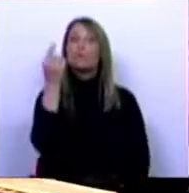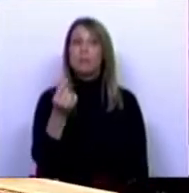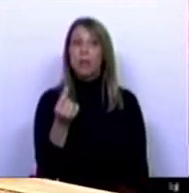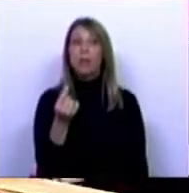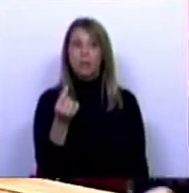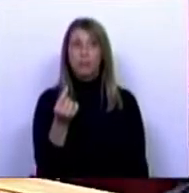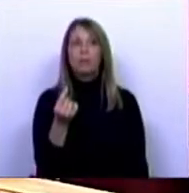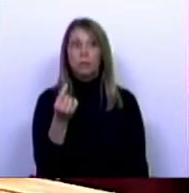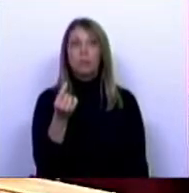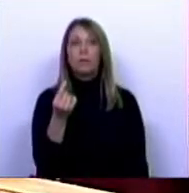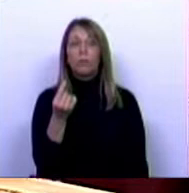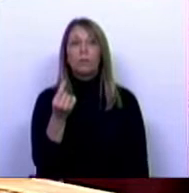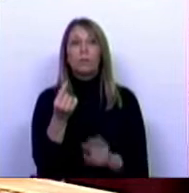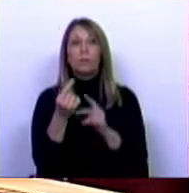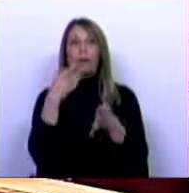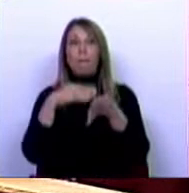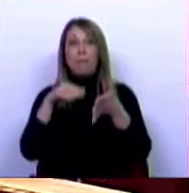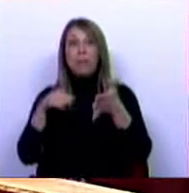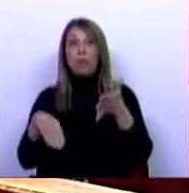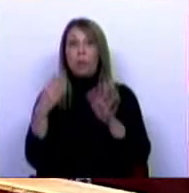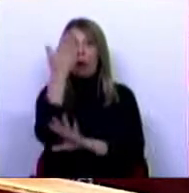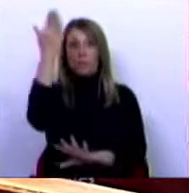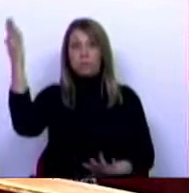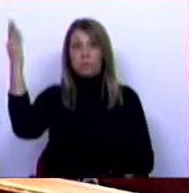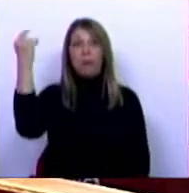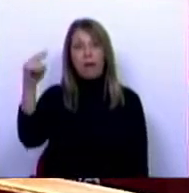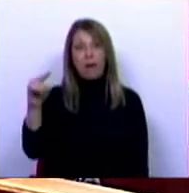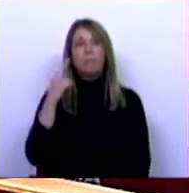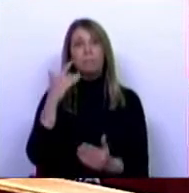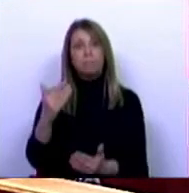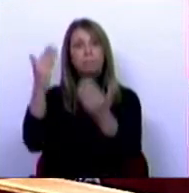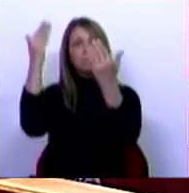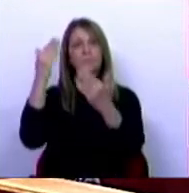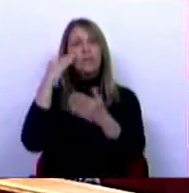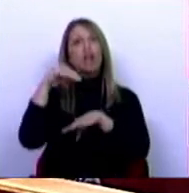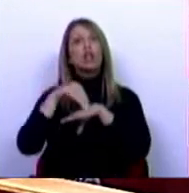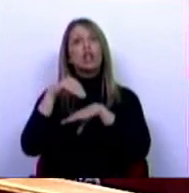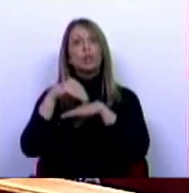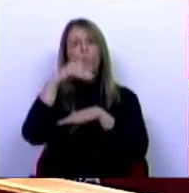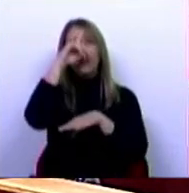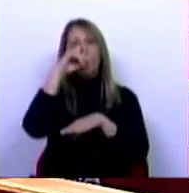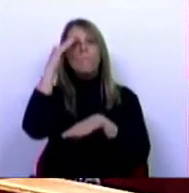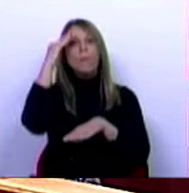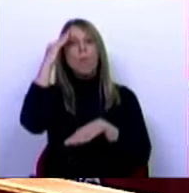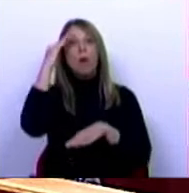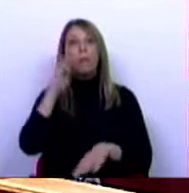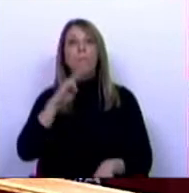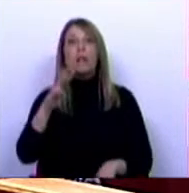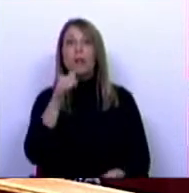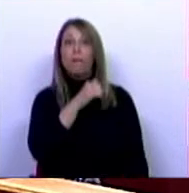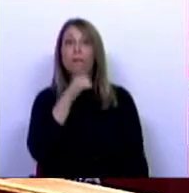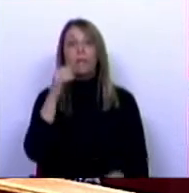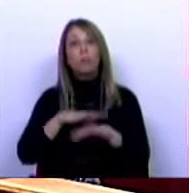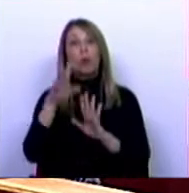aos peticionários que aqui se encontram e saudando neles o testemunho da memória das milhares de vítimas do regime do Estado